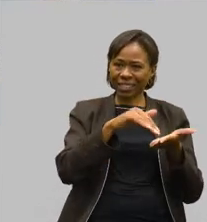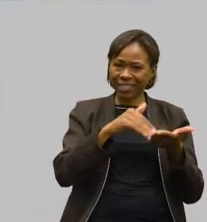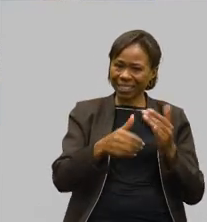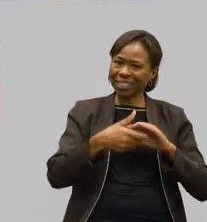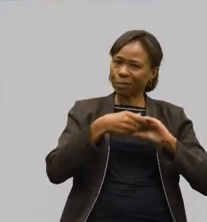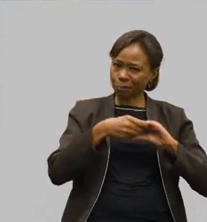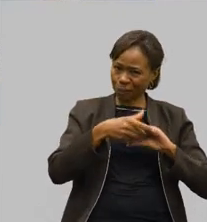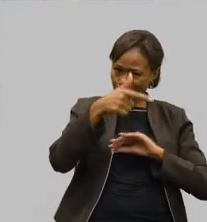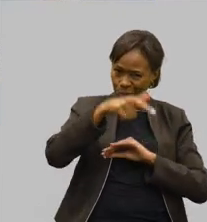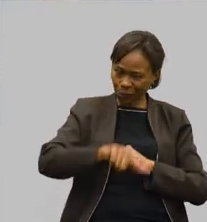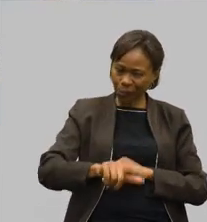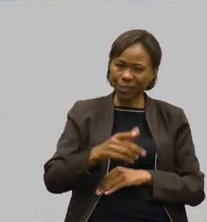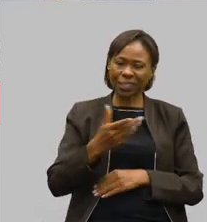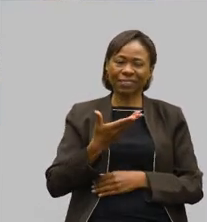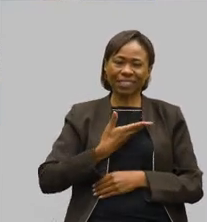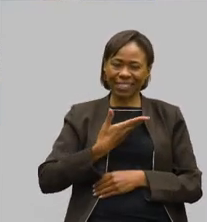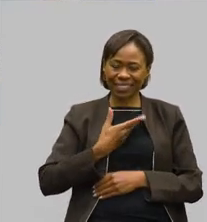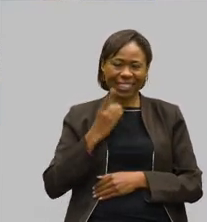minha colega deputada.